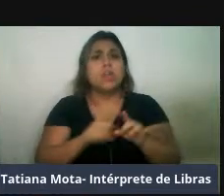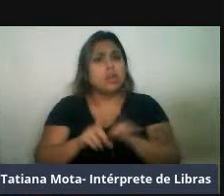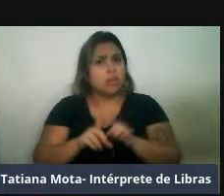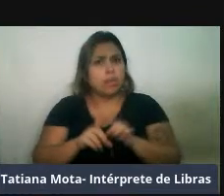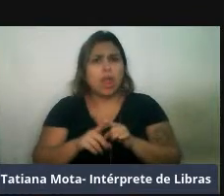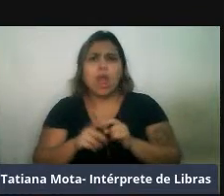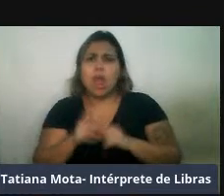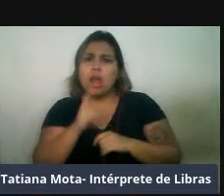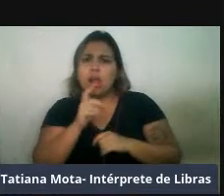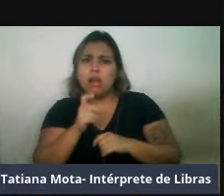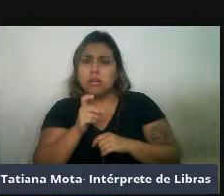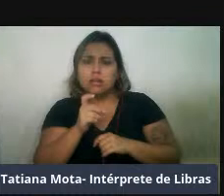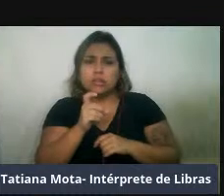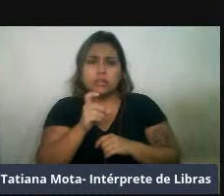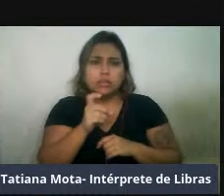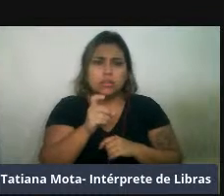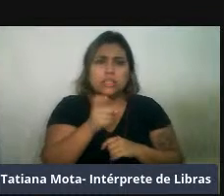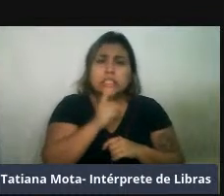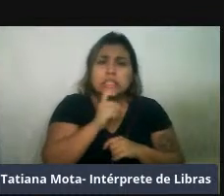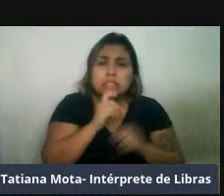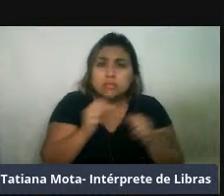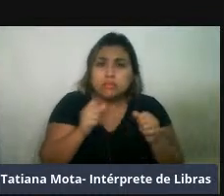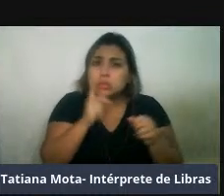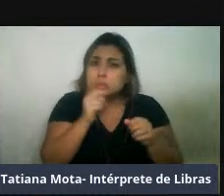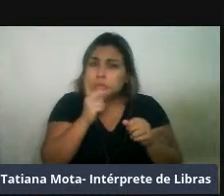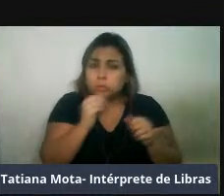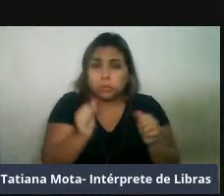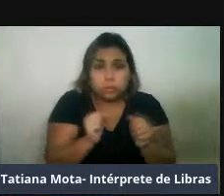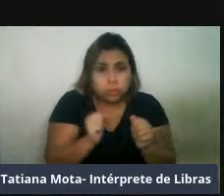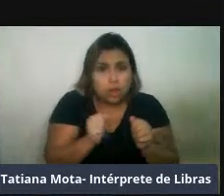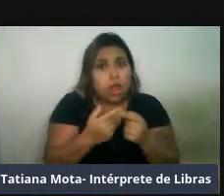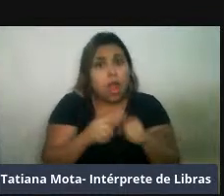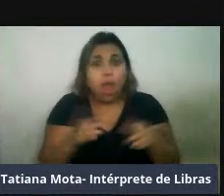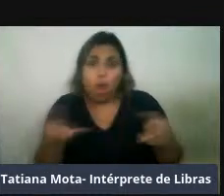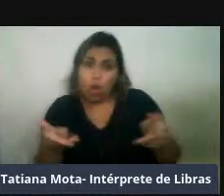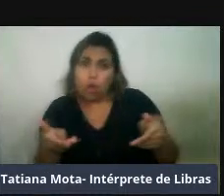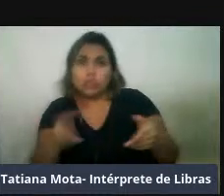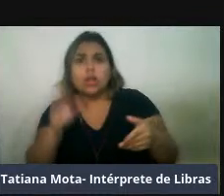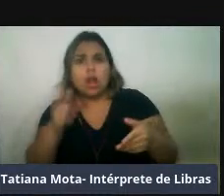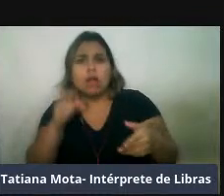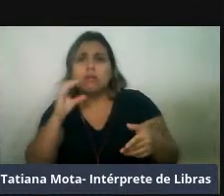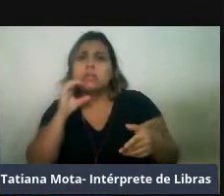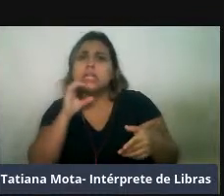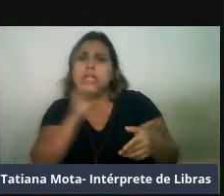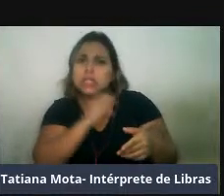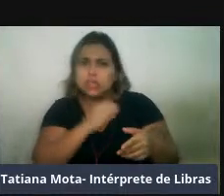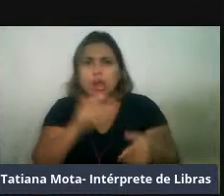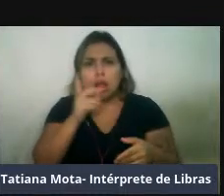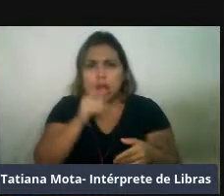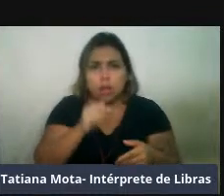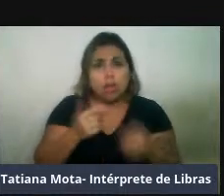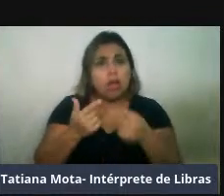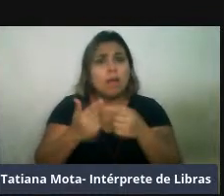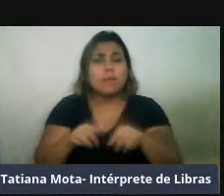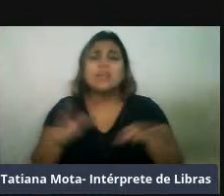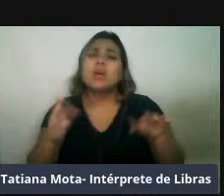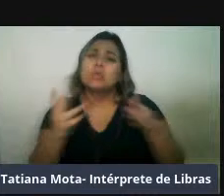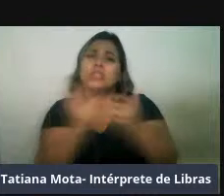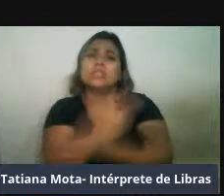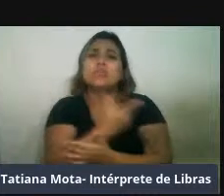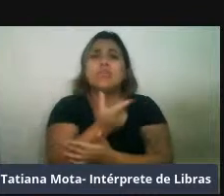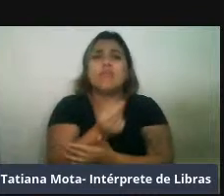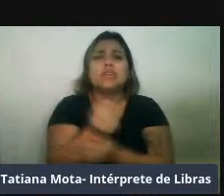os que nós temos hoje vivem em águas quentes, esse animal foi caçado e em cerca de 20 anos foi extinto por caça direta.